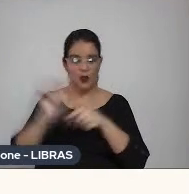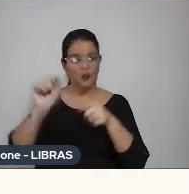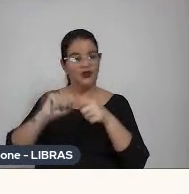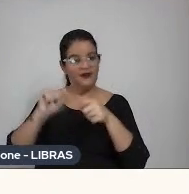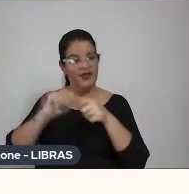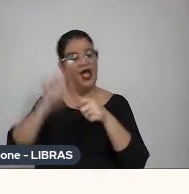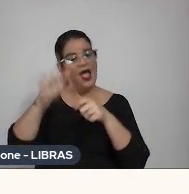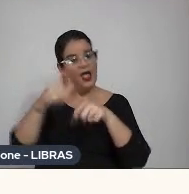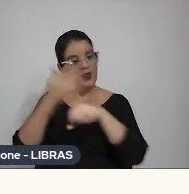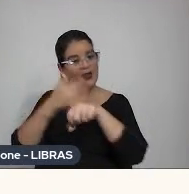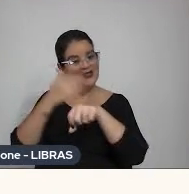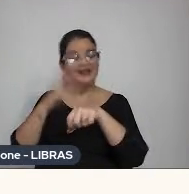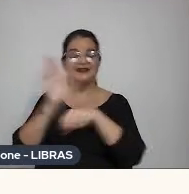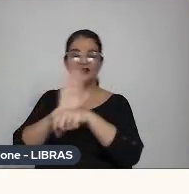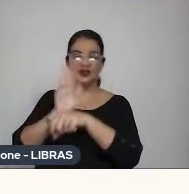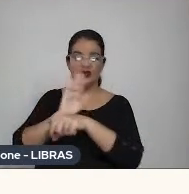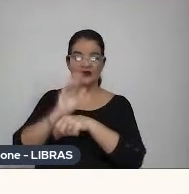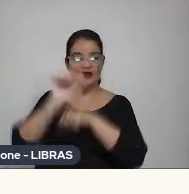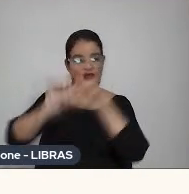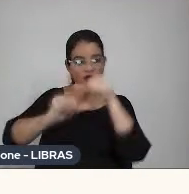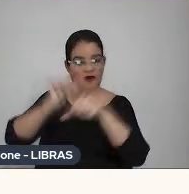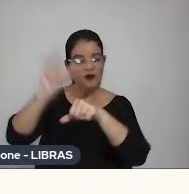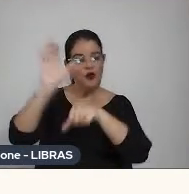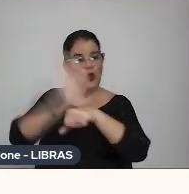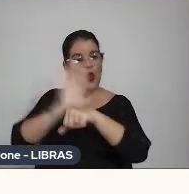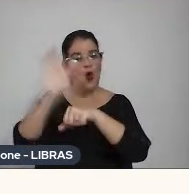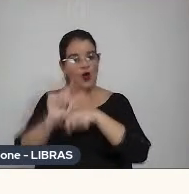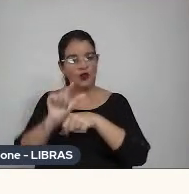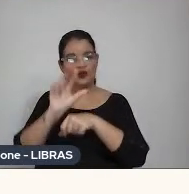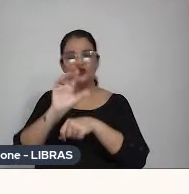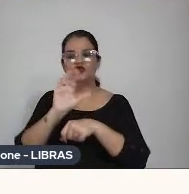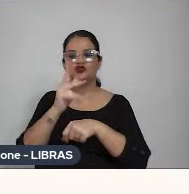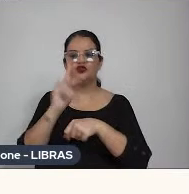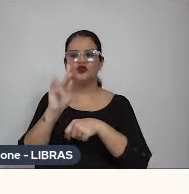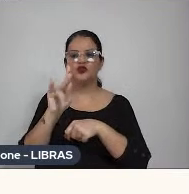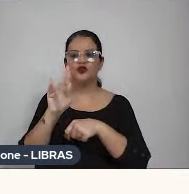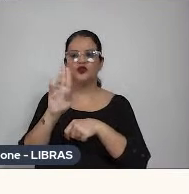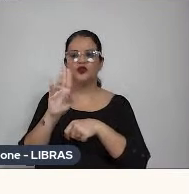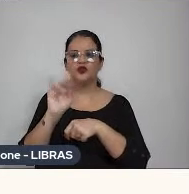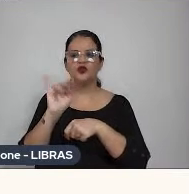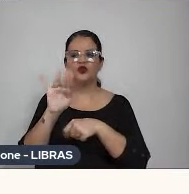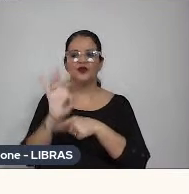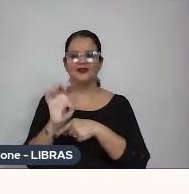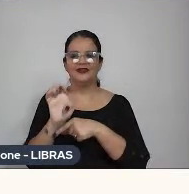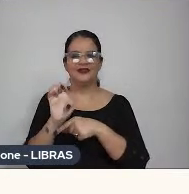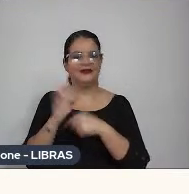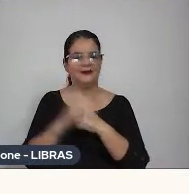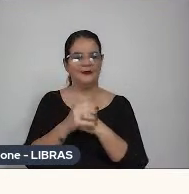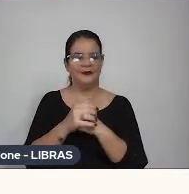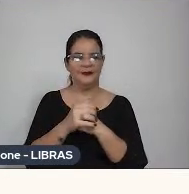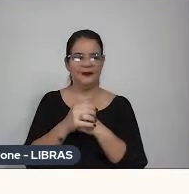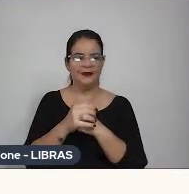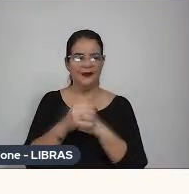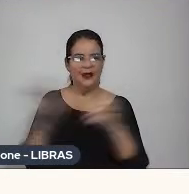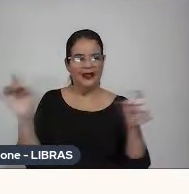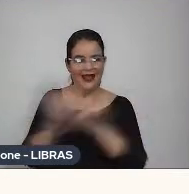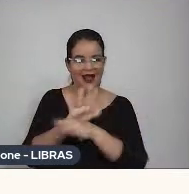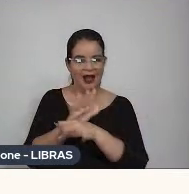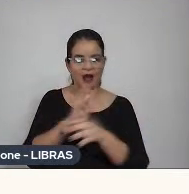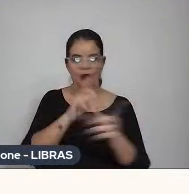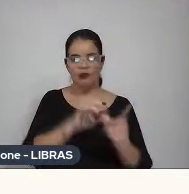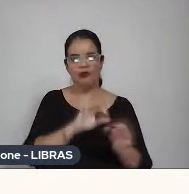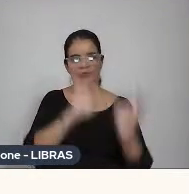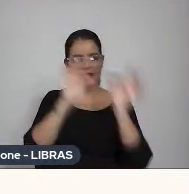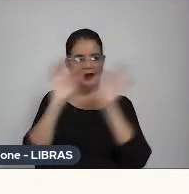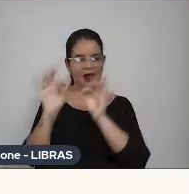exercício de filmagem que virou um curta chamado Chipluf, né, e acabou, na época, rodando